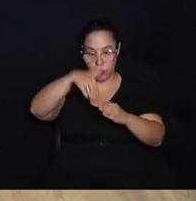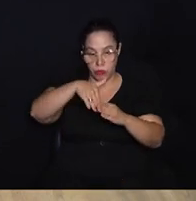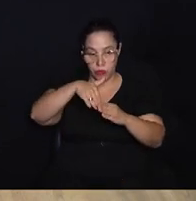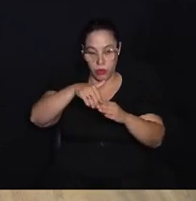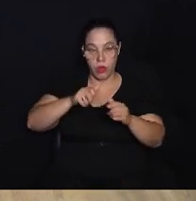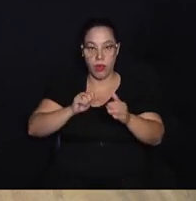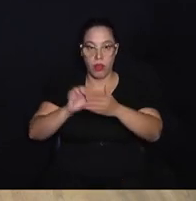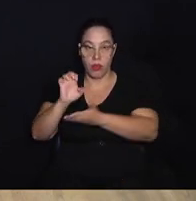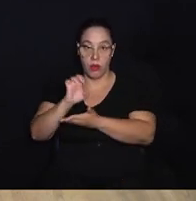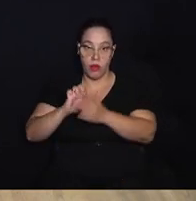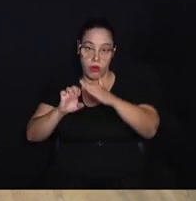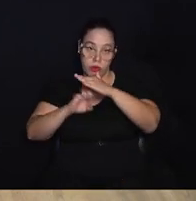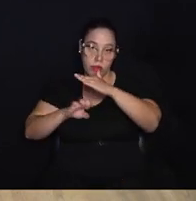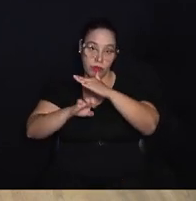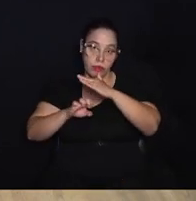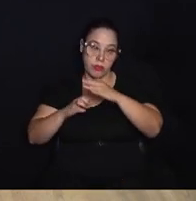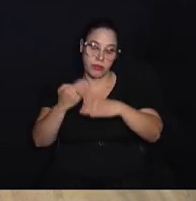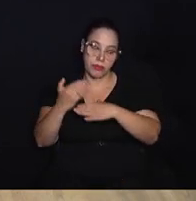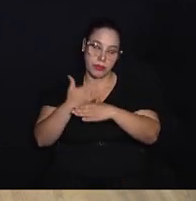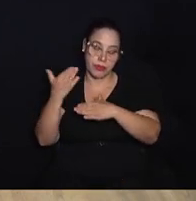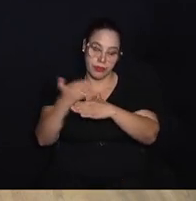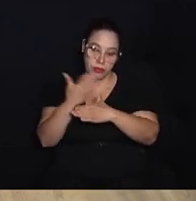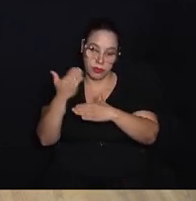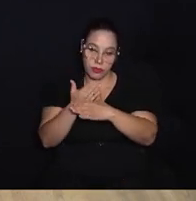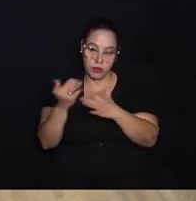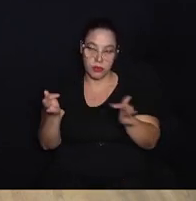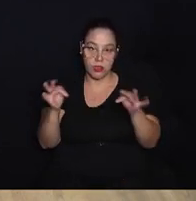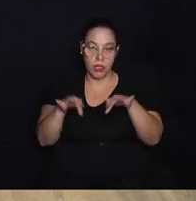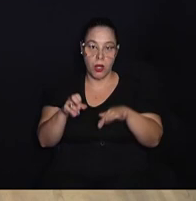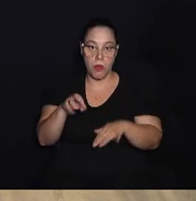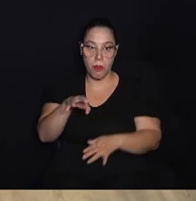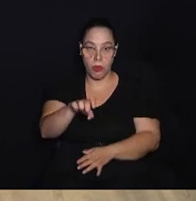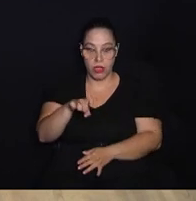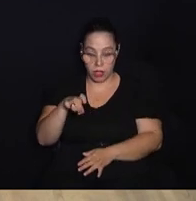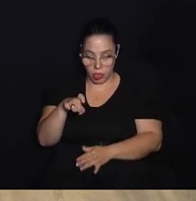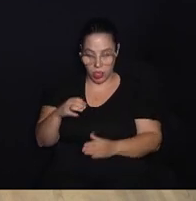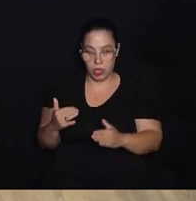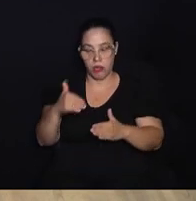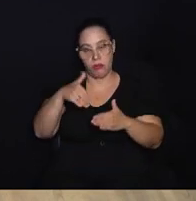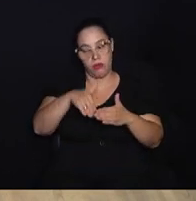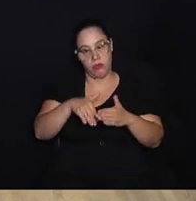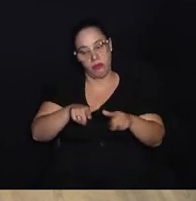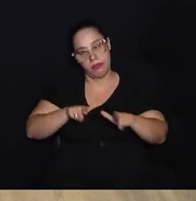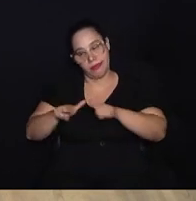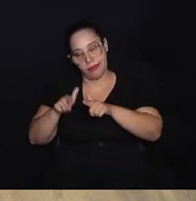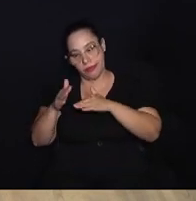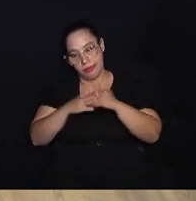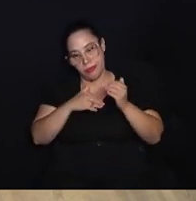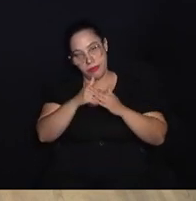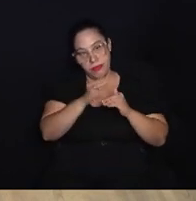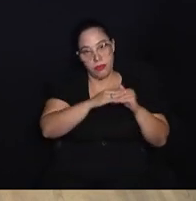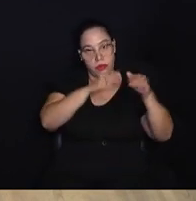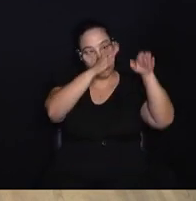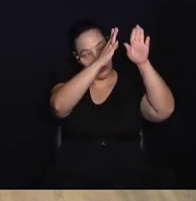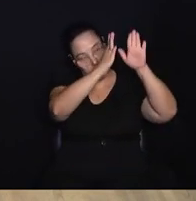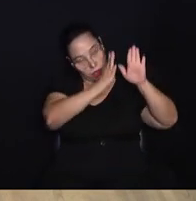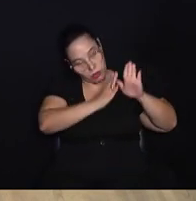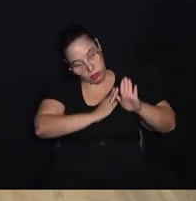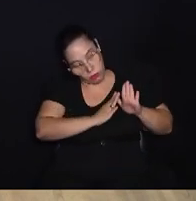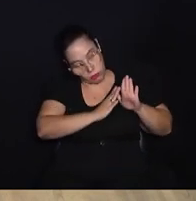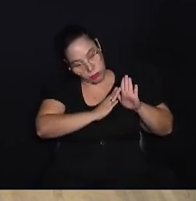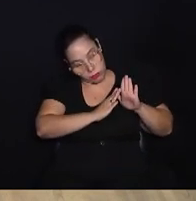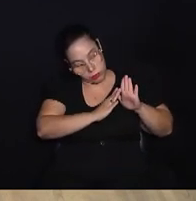empresa responsável pela obra trabalha no acabamento dos boxes internos e no tratamento da fachada externa.